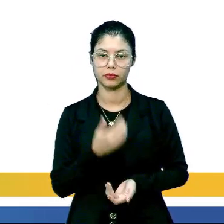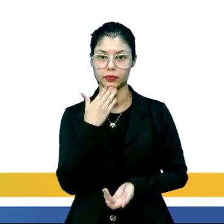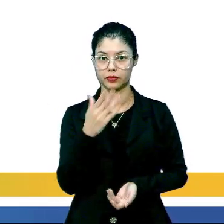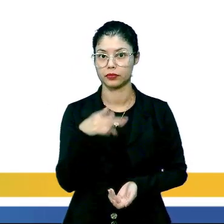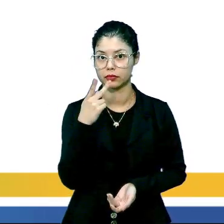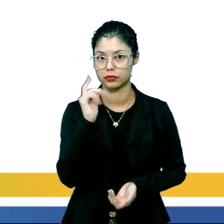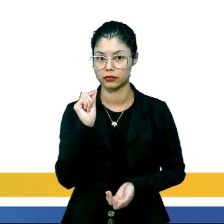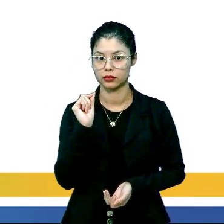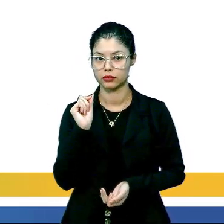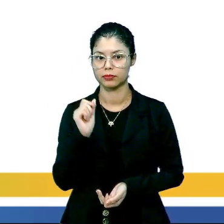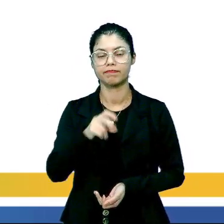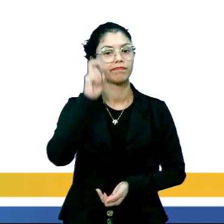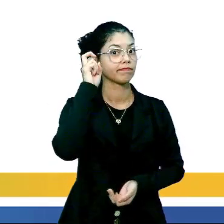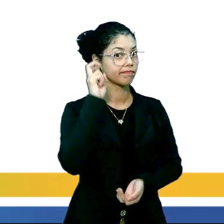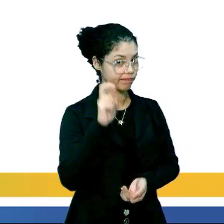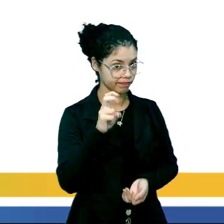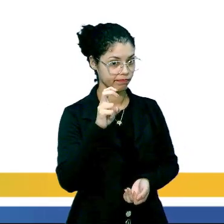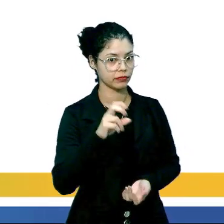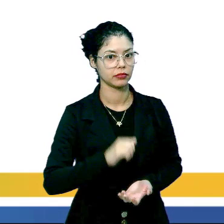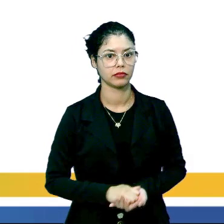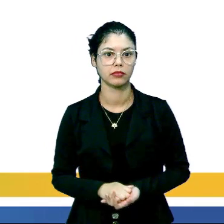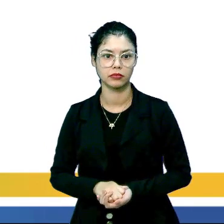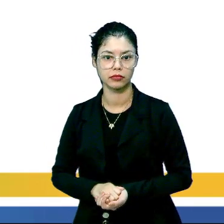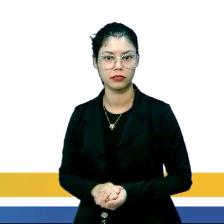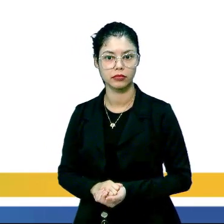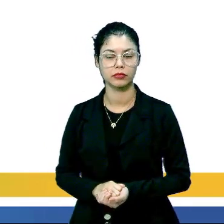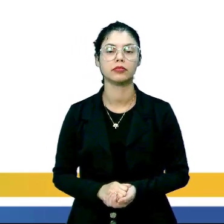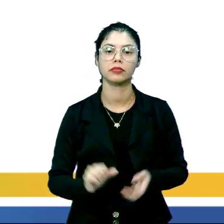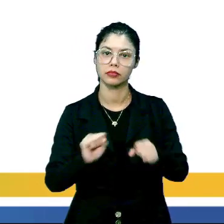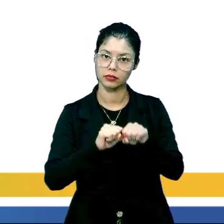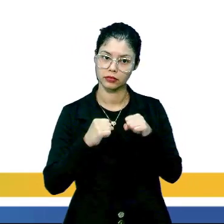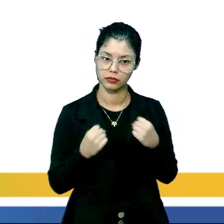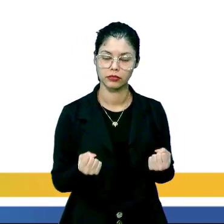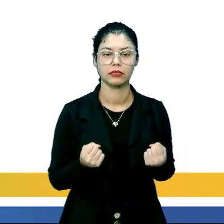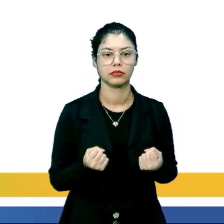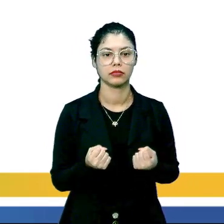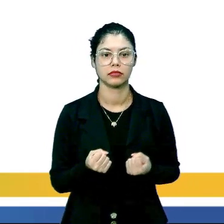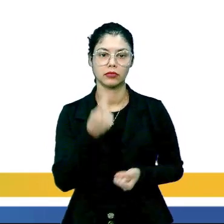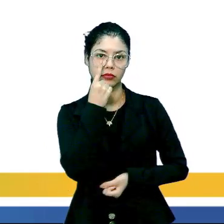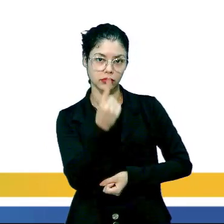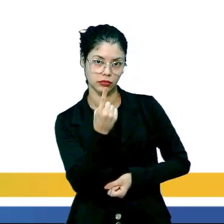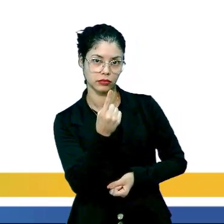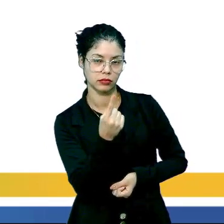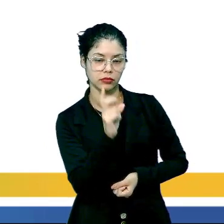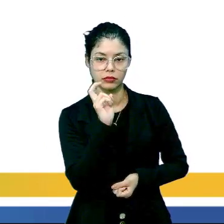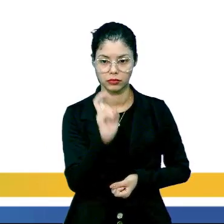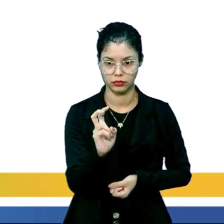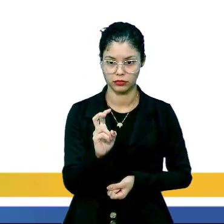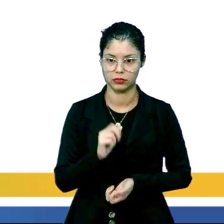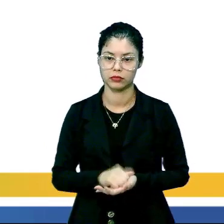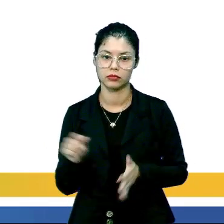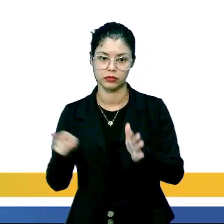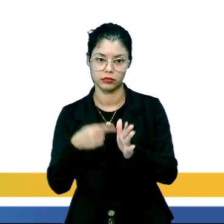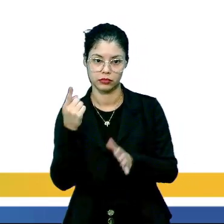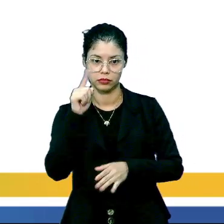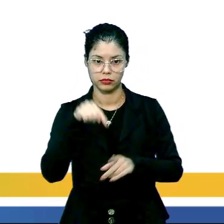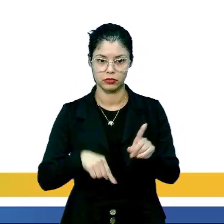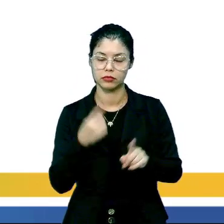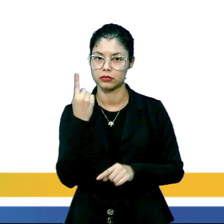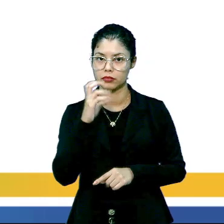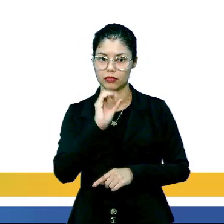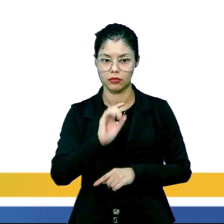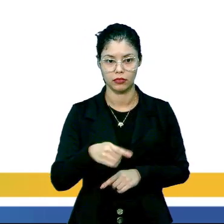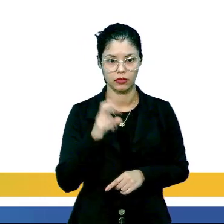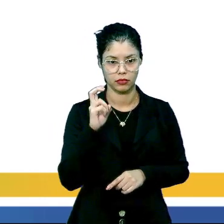me diz que foram 5 meias-vidas. Então, eu preciso quebrar esse 1 5 vezes. A primeira metade de 1,